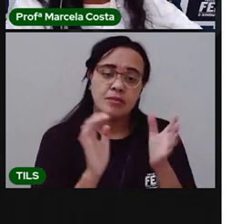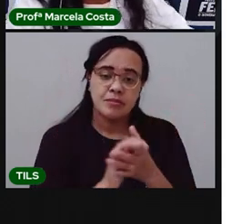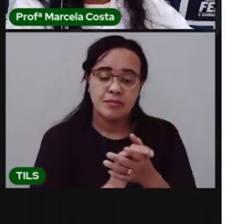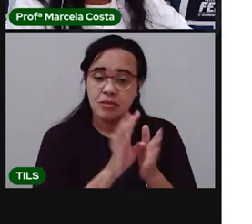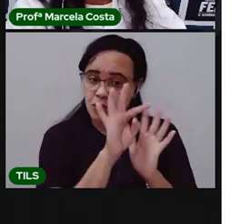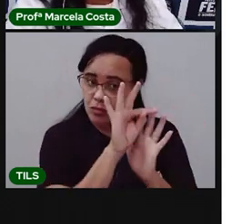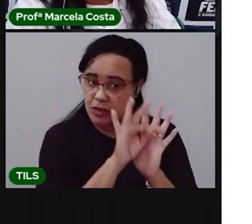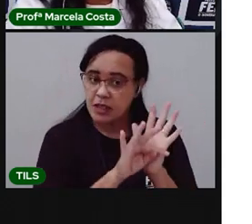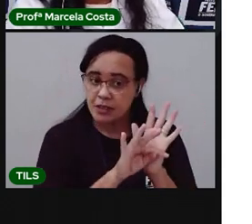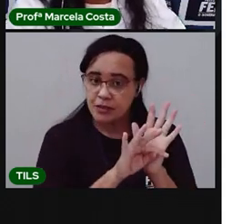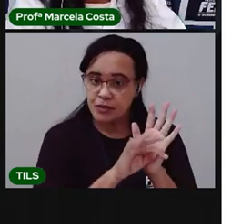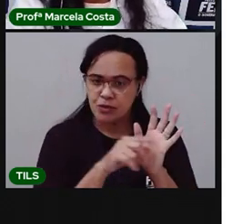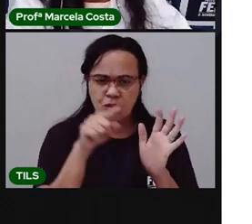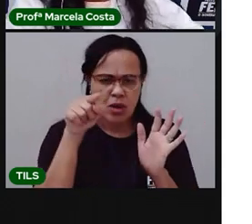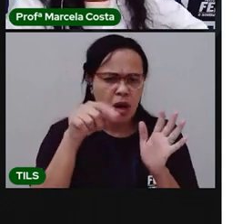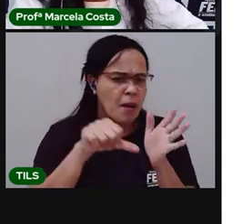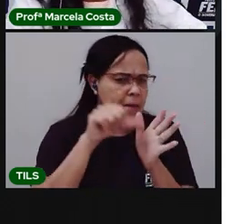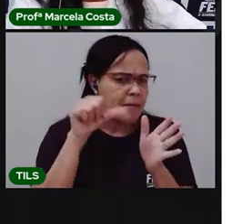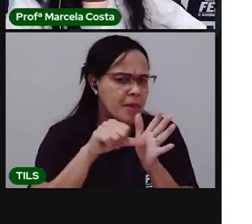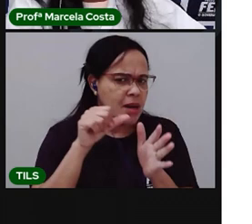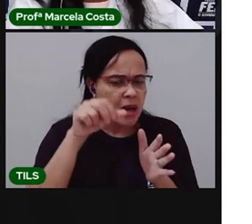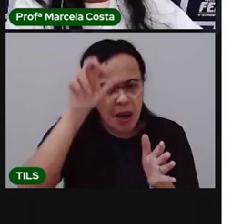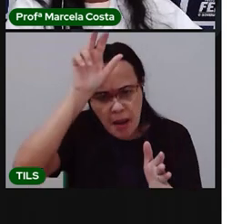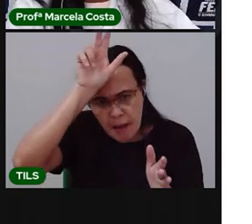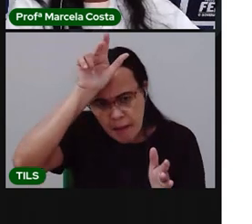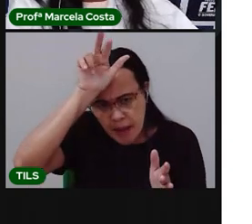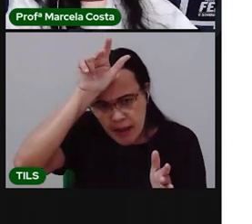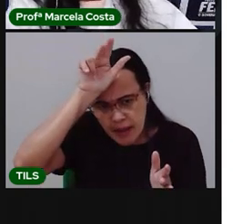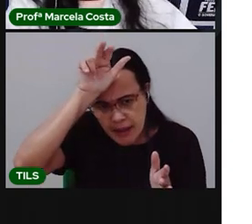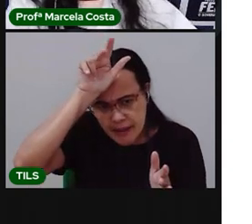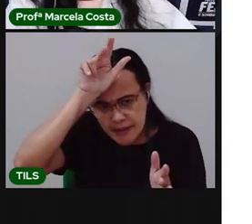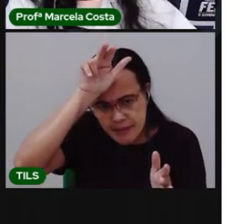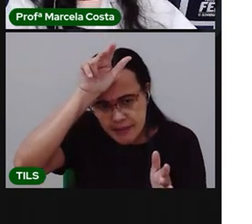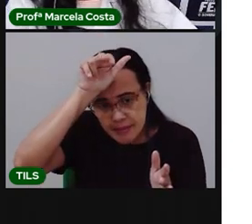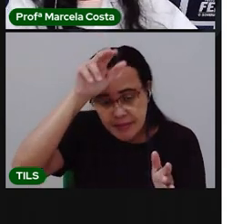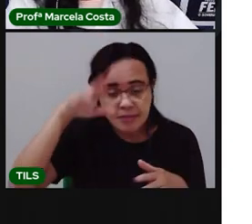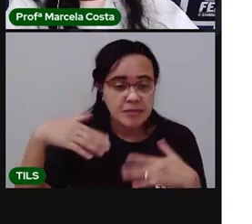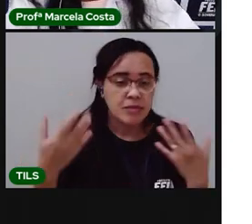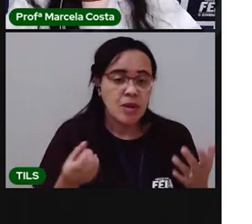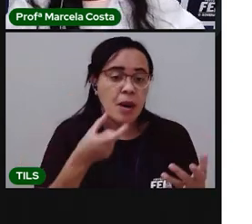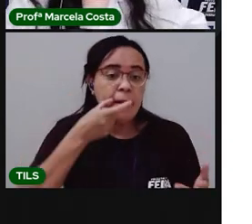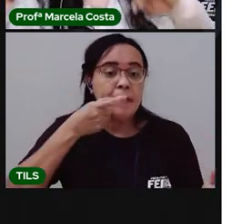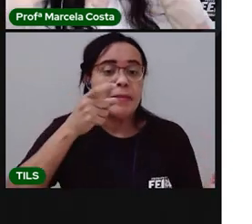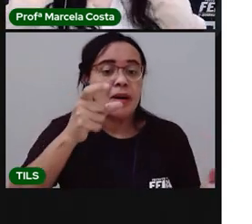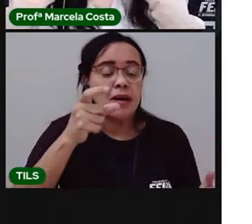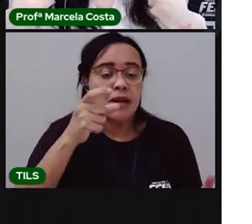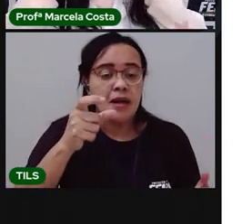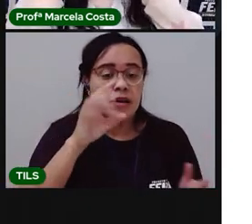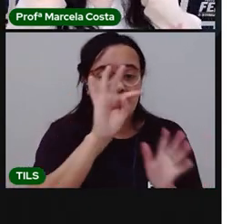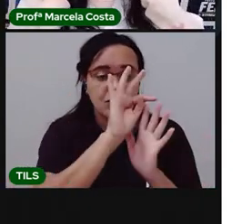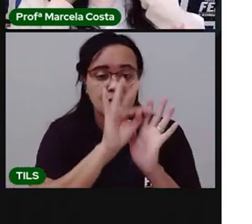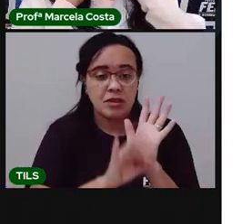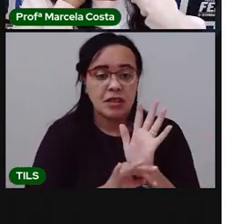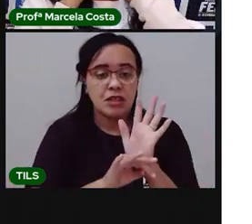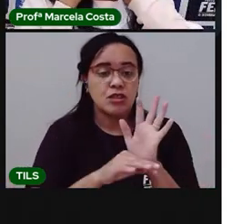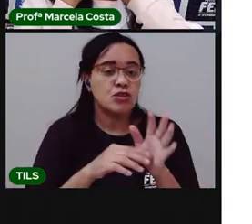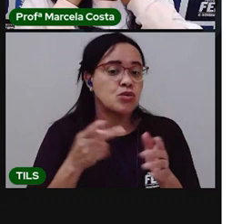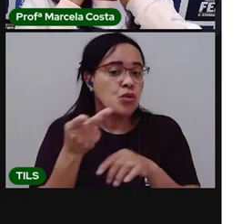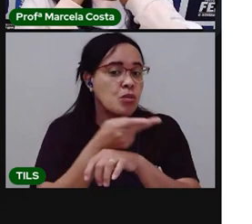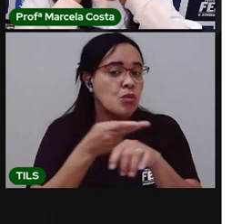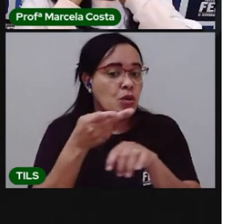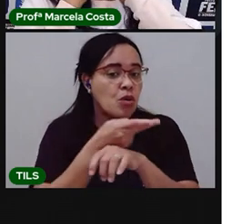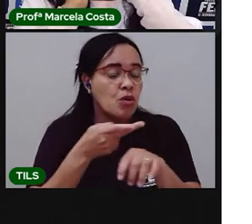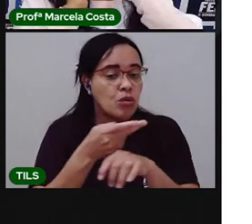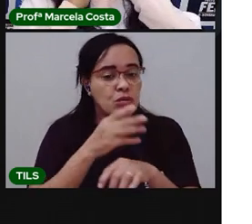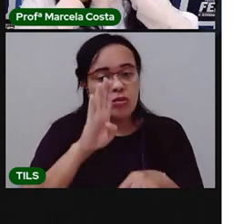É uma barata? Onde é que está escrita a palavra barata aqui no texto? A gente já viu como é que se